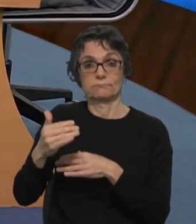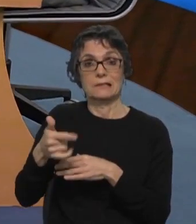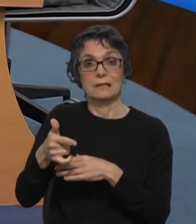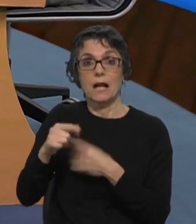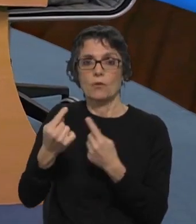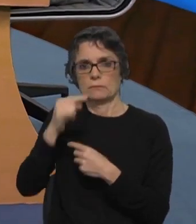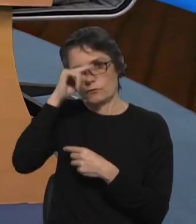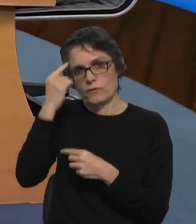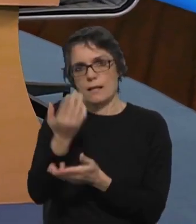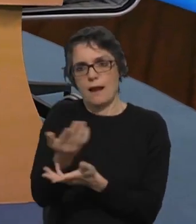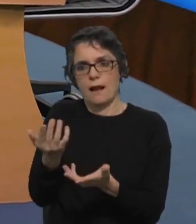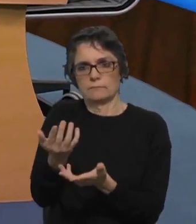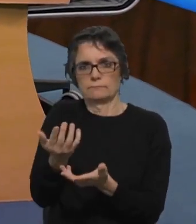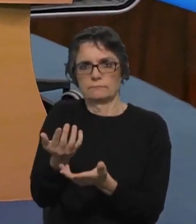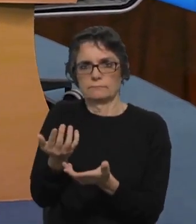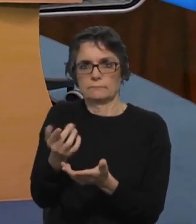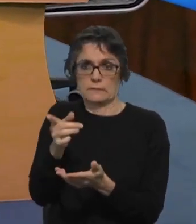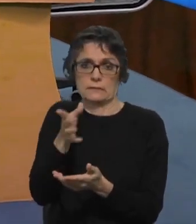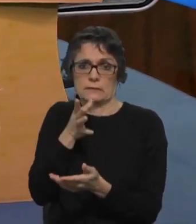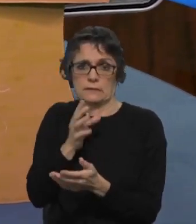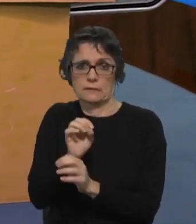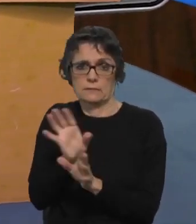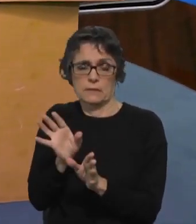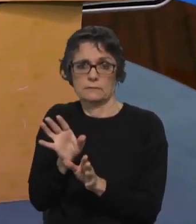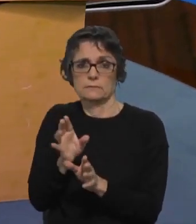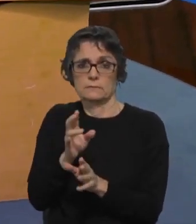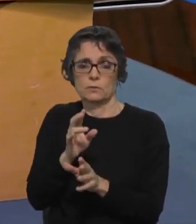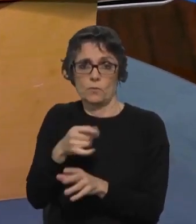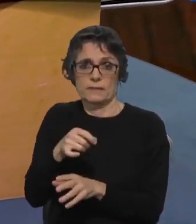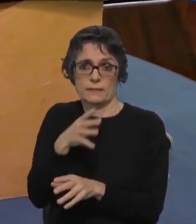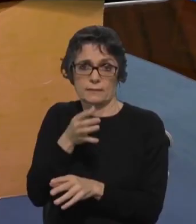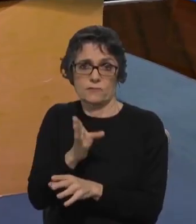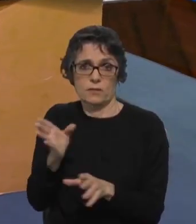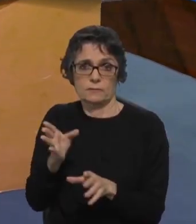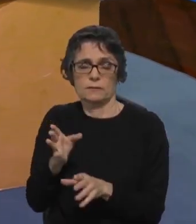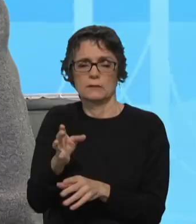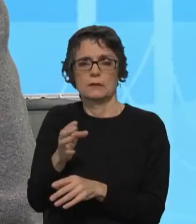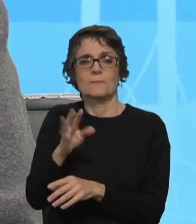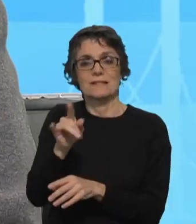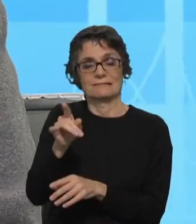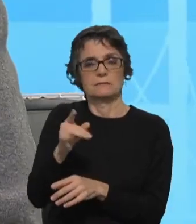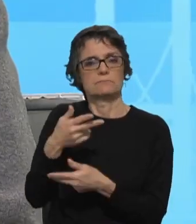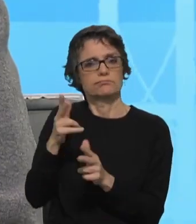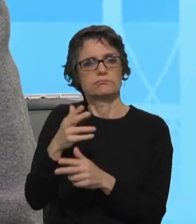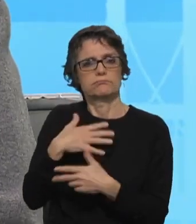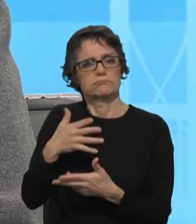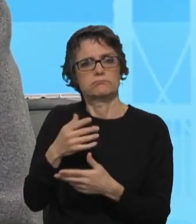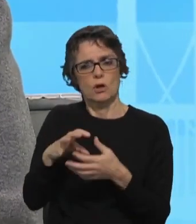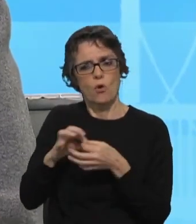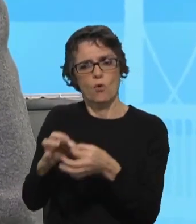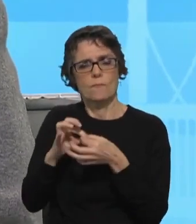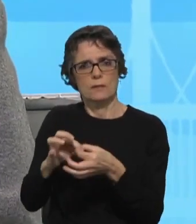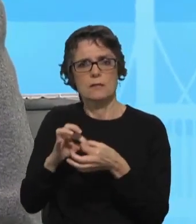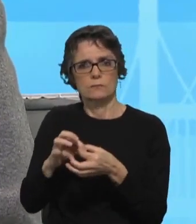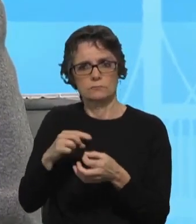dificuldades visíveis e assumidas também pelo Presidente, mas que estariam disponíveis para colaborar connosco,